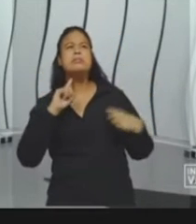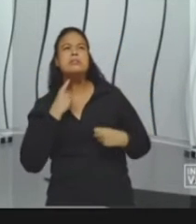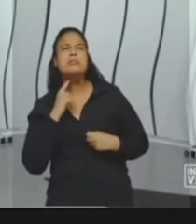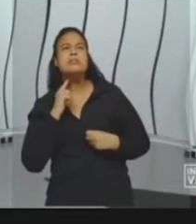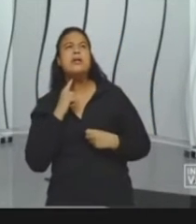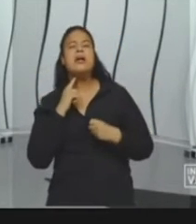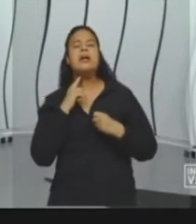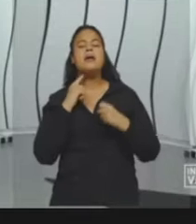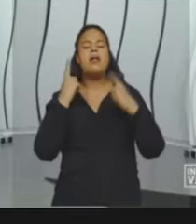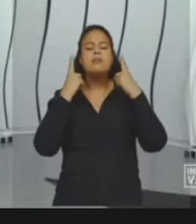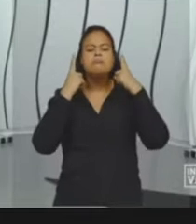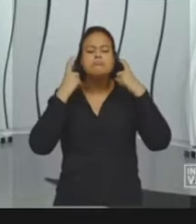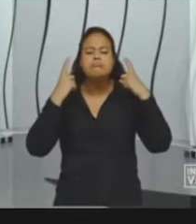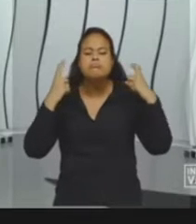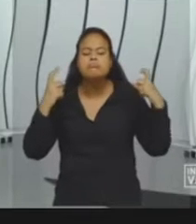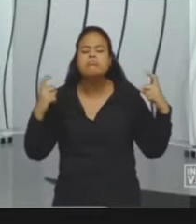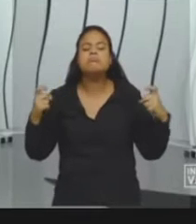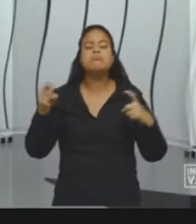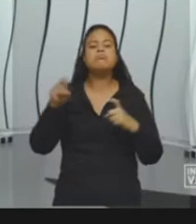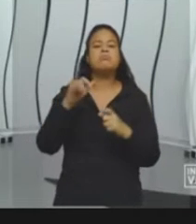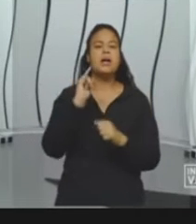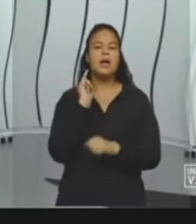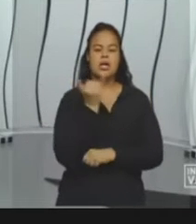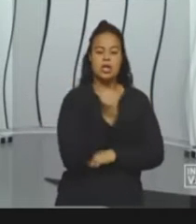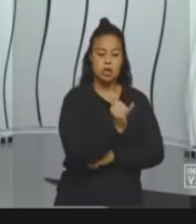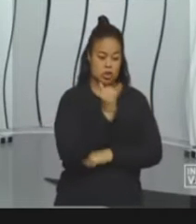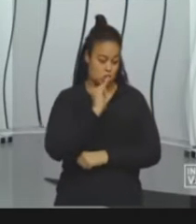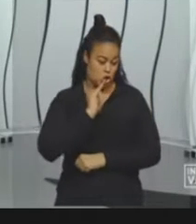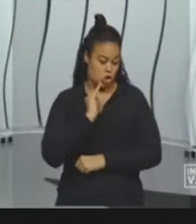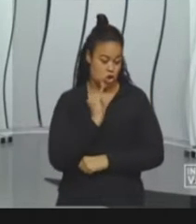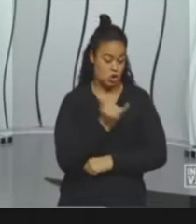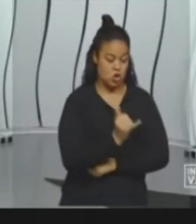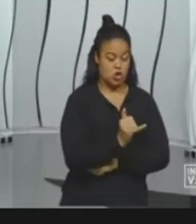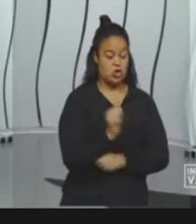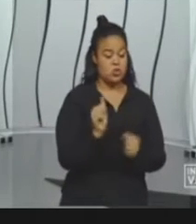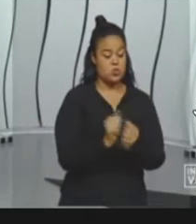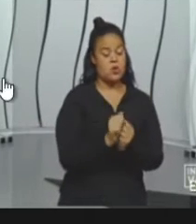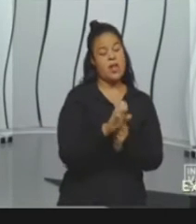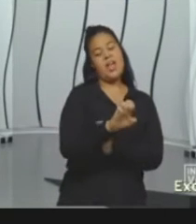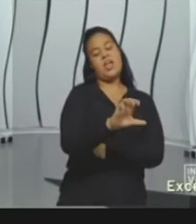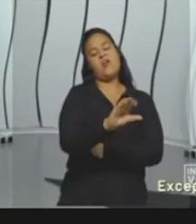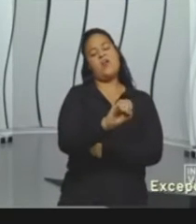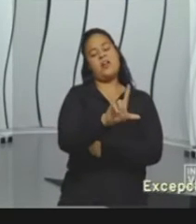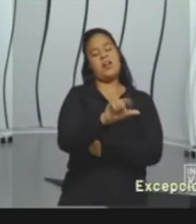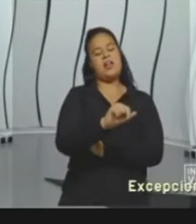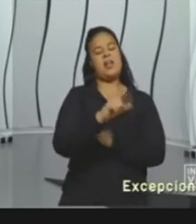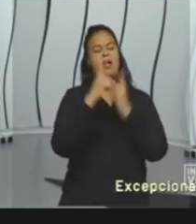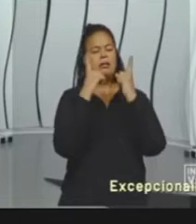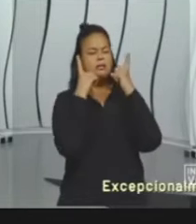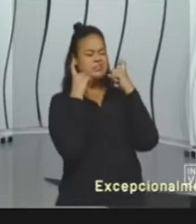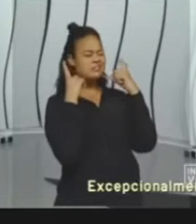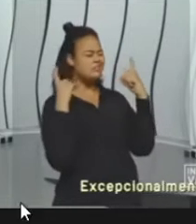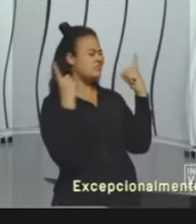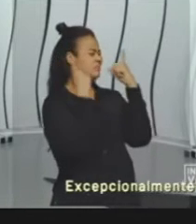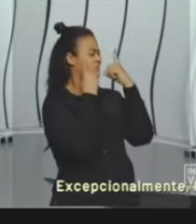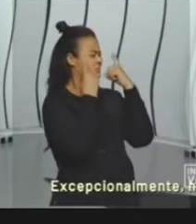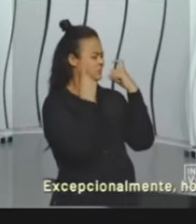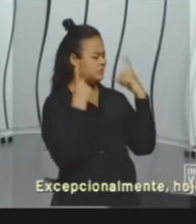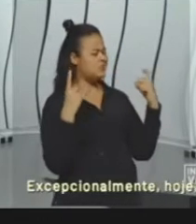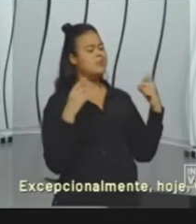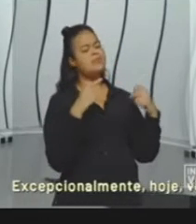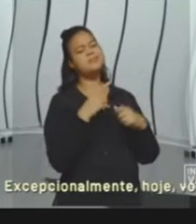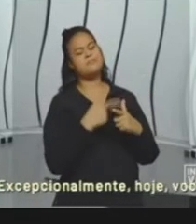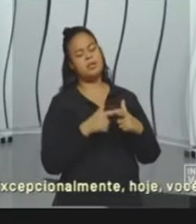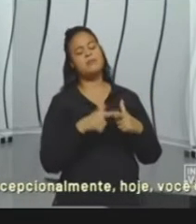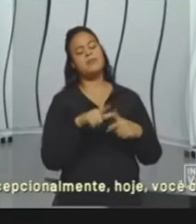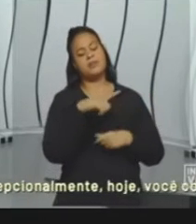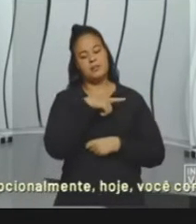que ajudam a produzir a energia elétrica através da energia eólica, elas fazem muito barulho mesmo. E